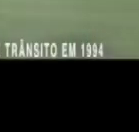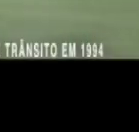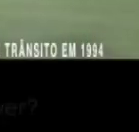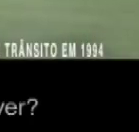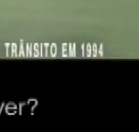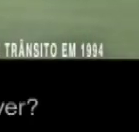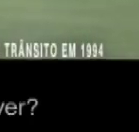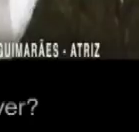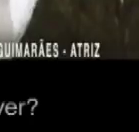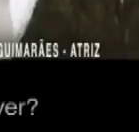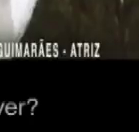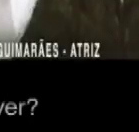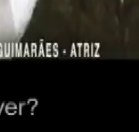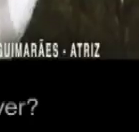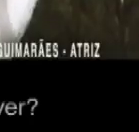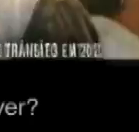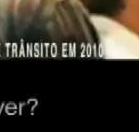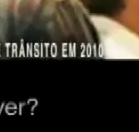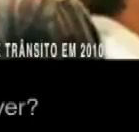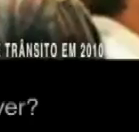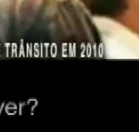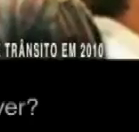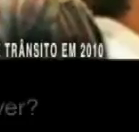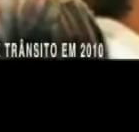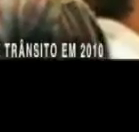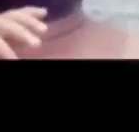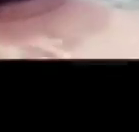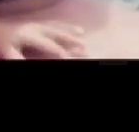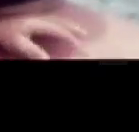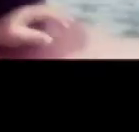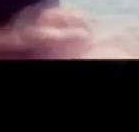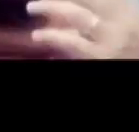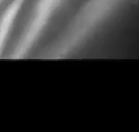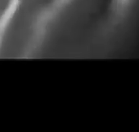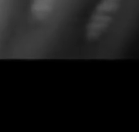Quanto futuro o Brasil não está deixando de viver.